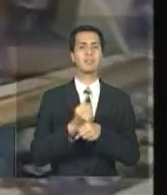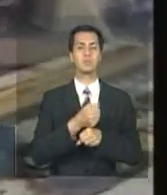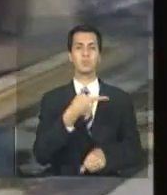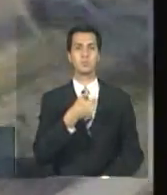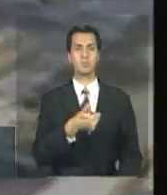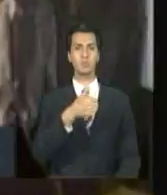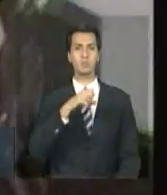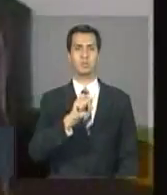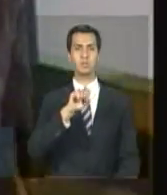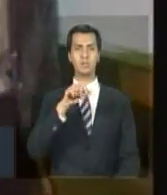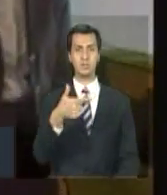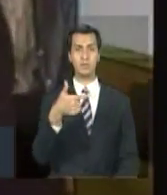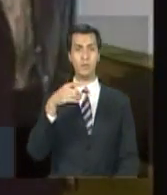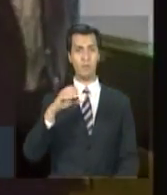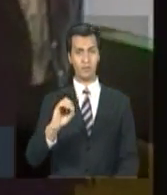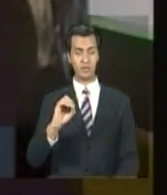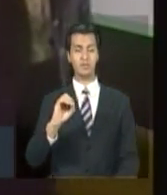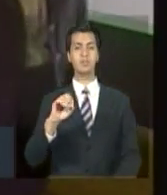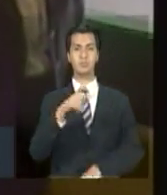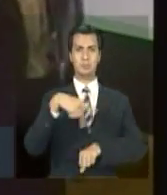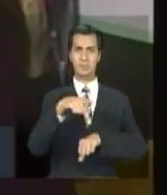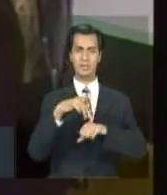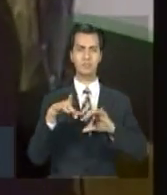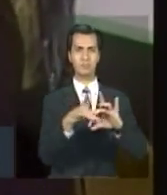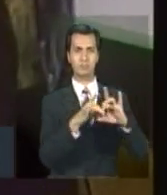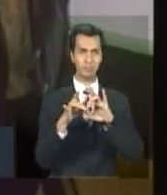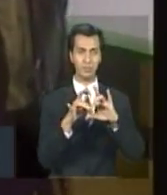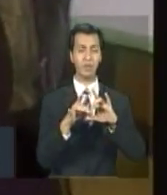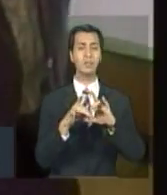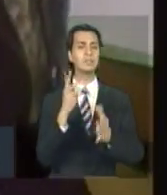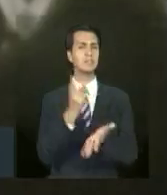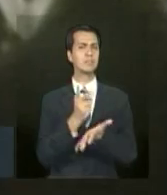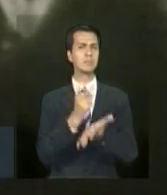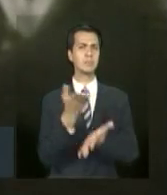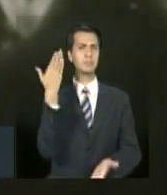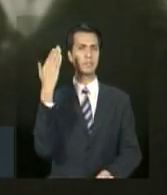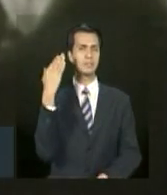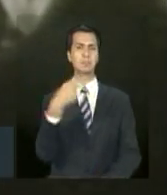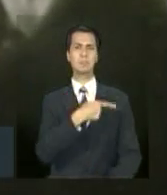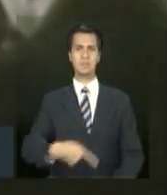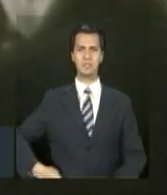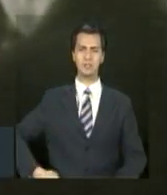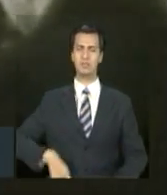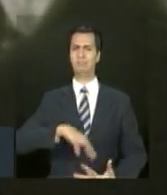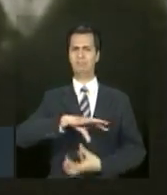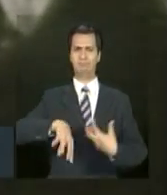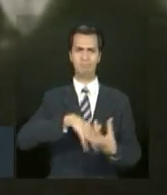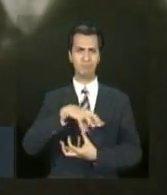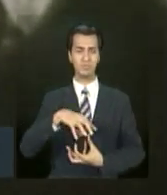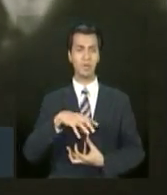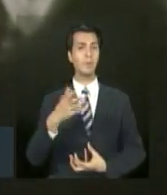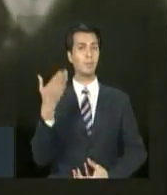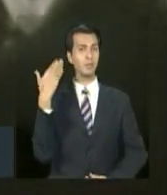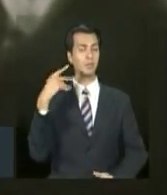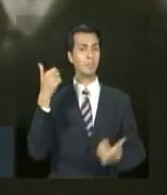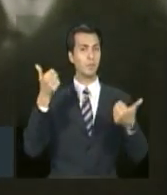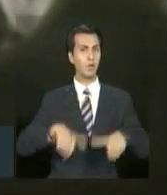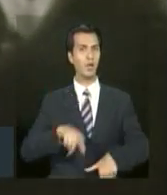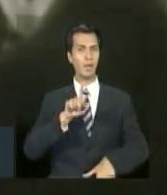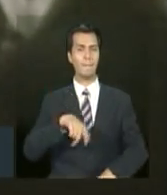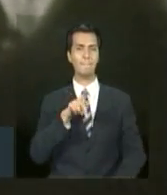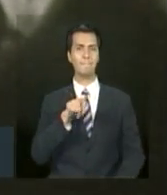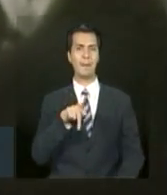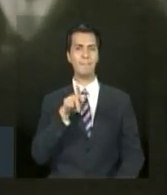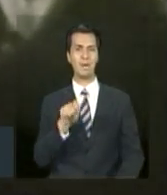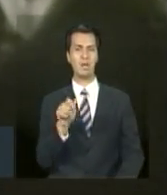unificado. Os governos sempre foram tumultuados. Em especial, os de François Duvalier, o Papa Doc,